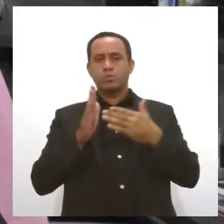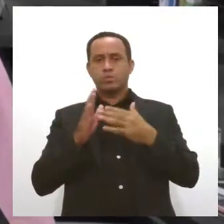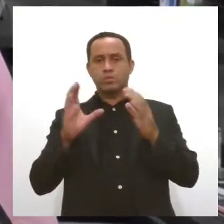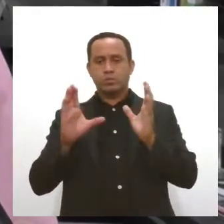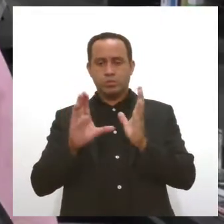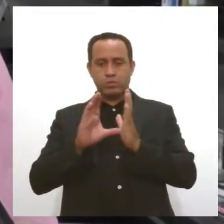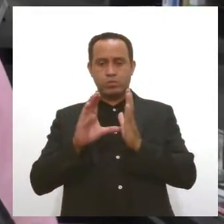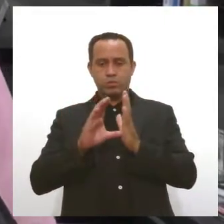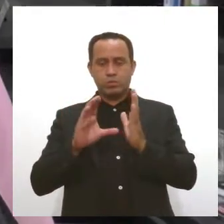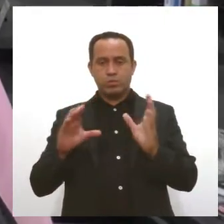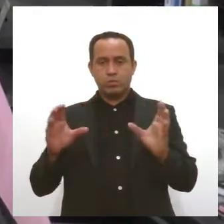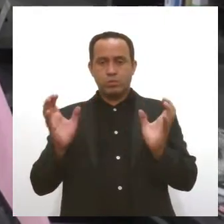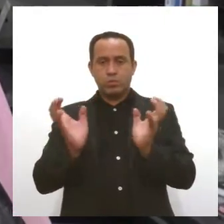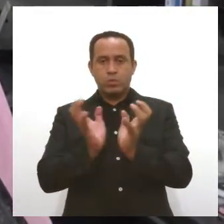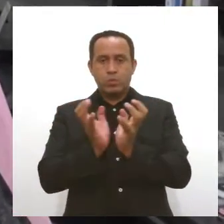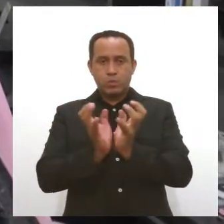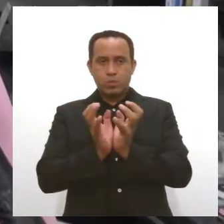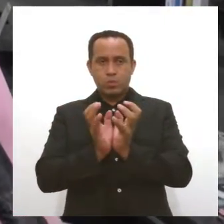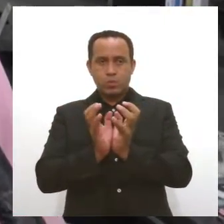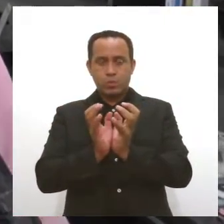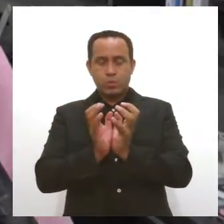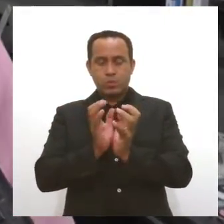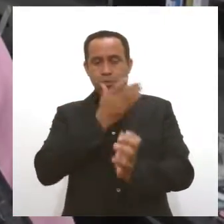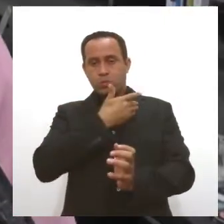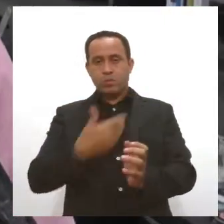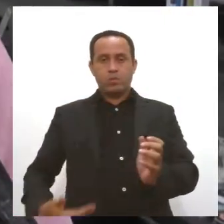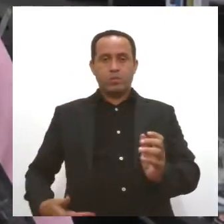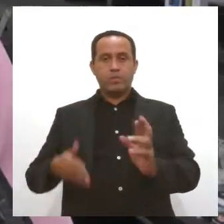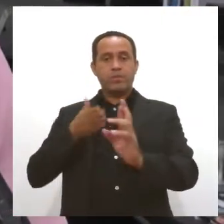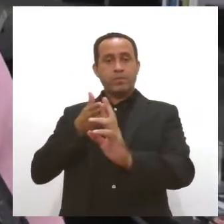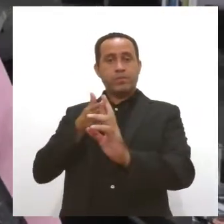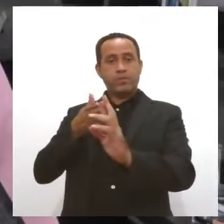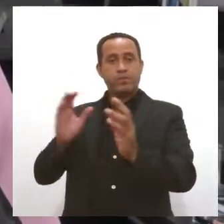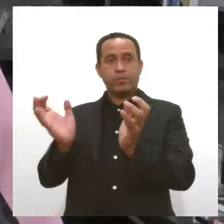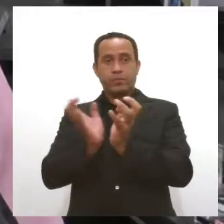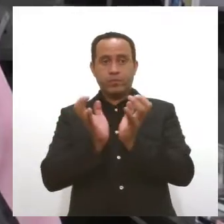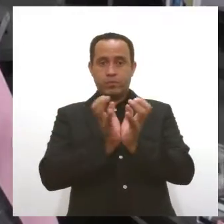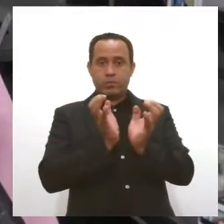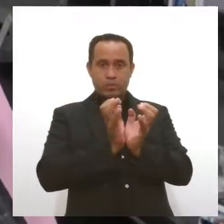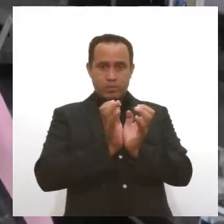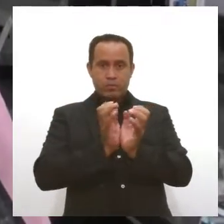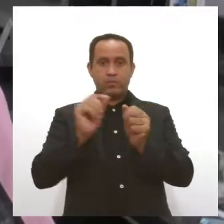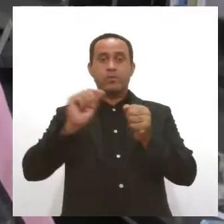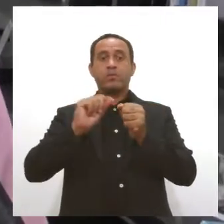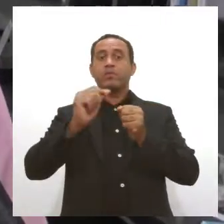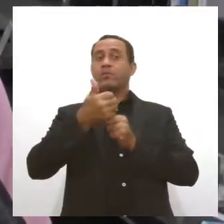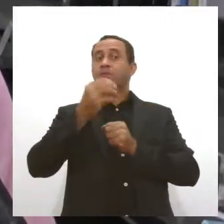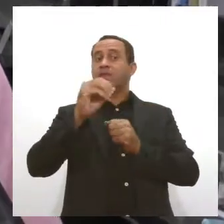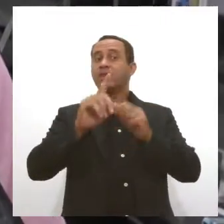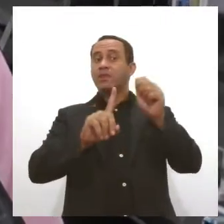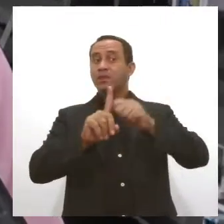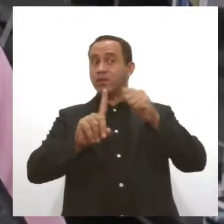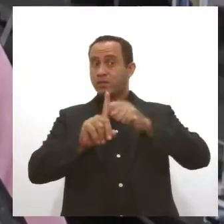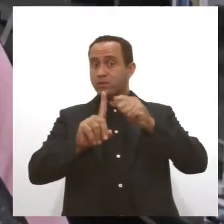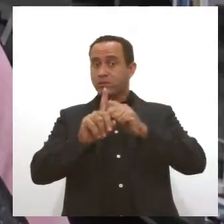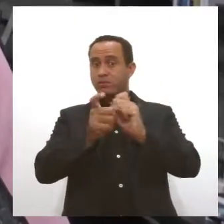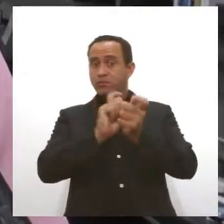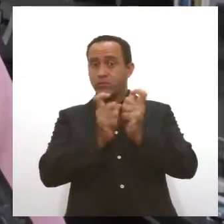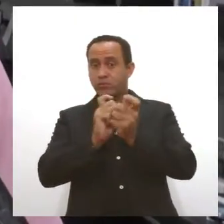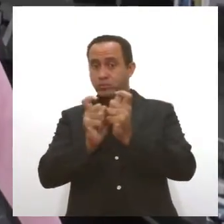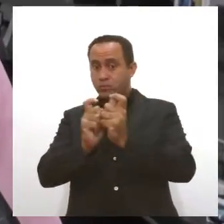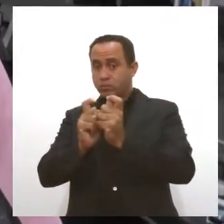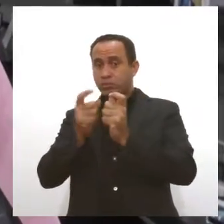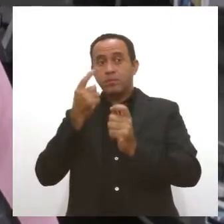formada por membros do governo com representantes da categoria, que levou cerca de 10 meses de discussão para que